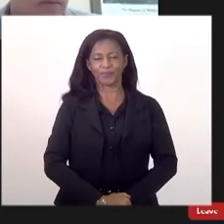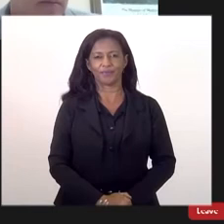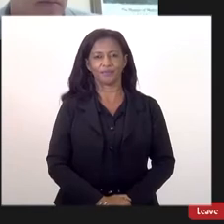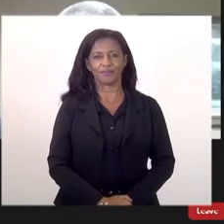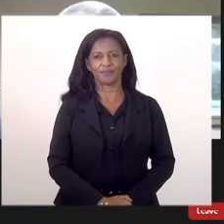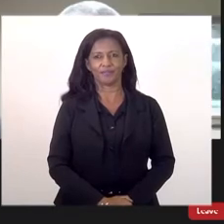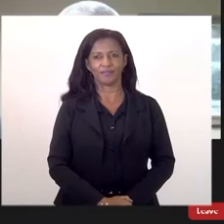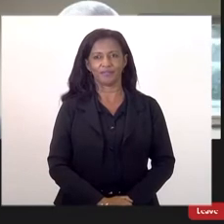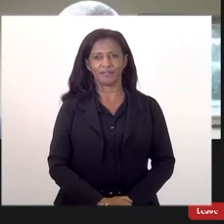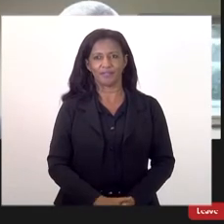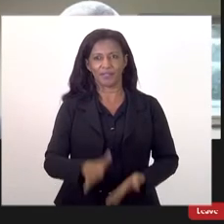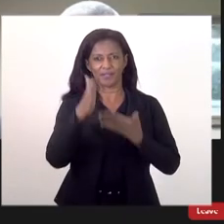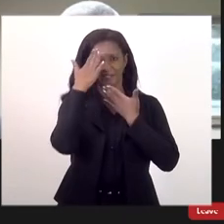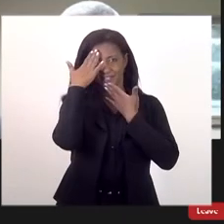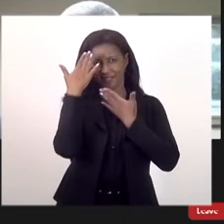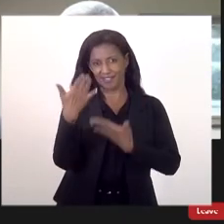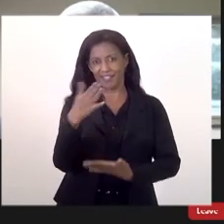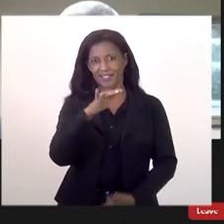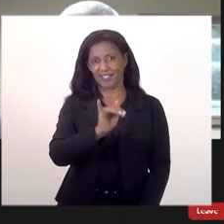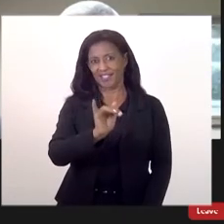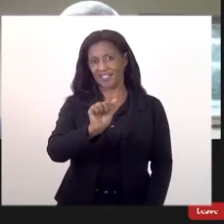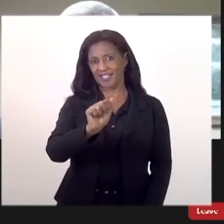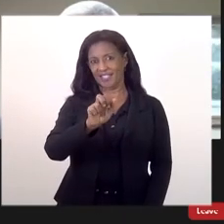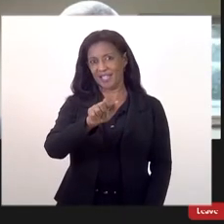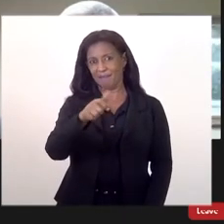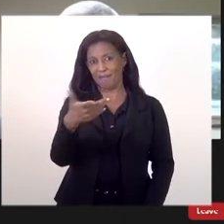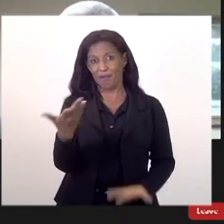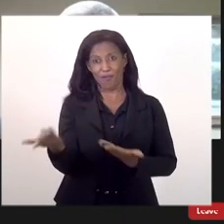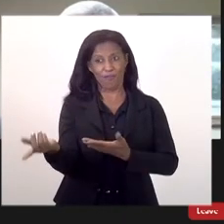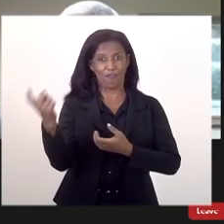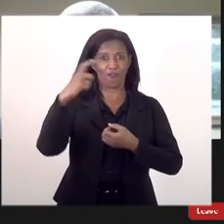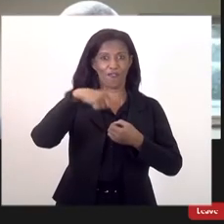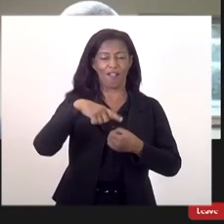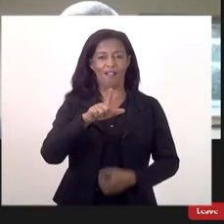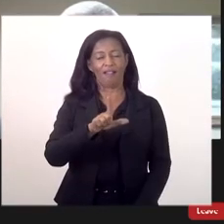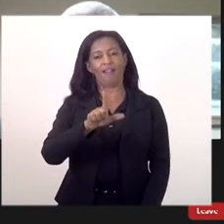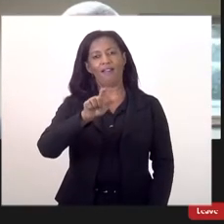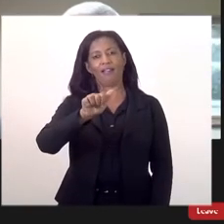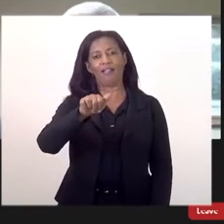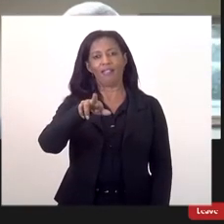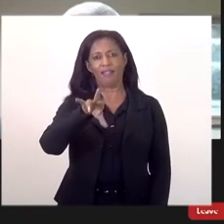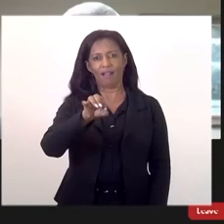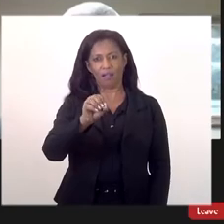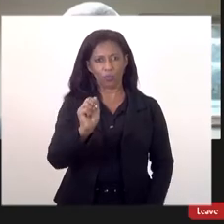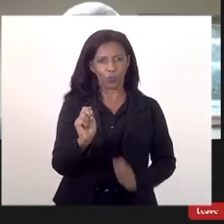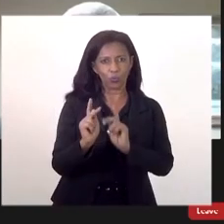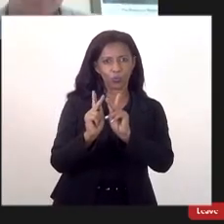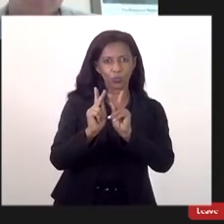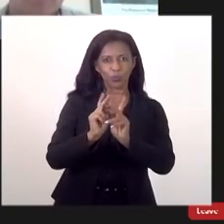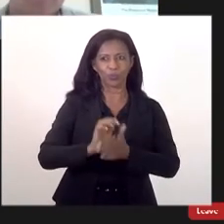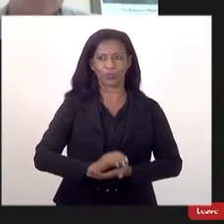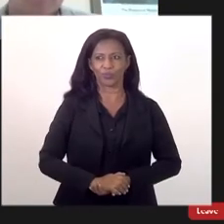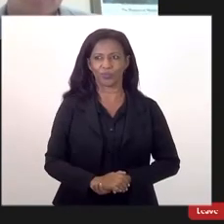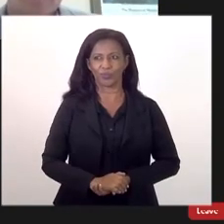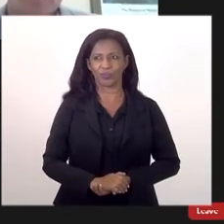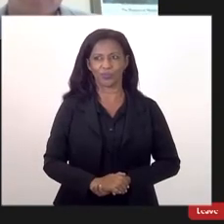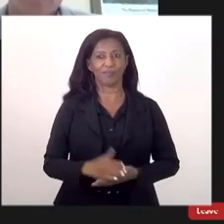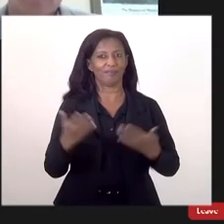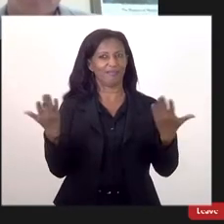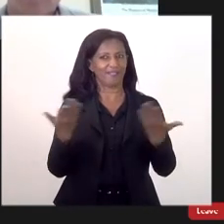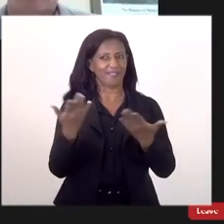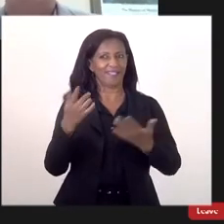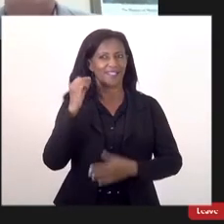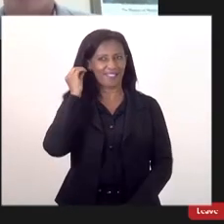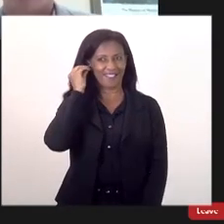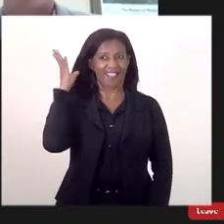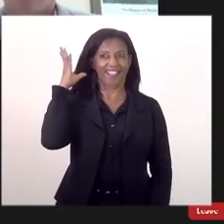obrigado Isabel vou passar a palavra de novo para o Leandro vamos testar aí Leandro acredito que agora vocês me ouçam